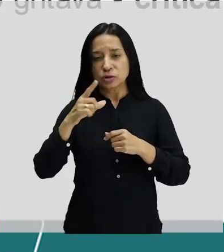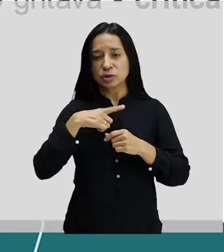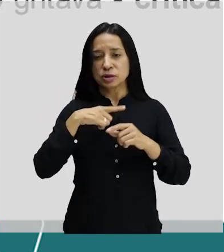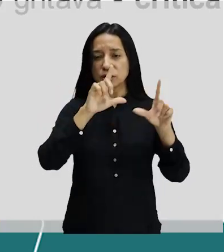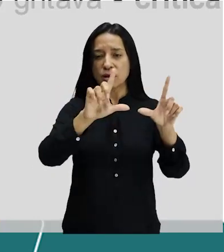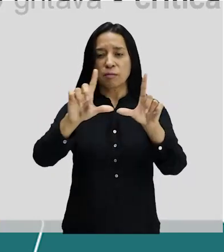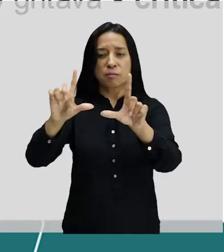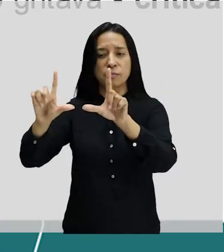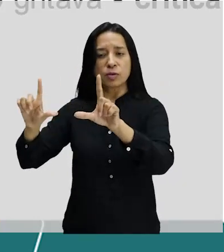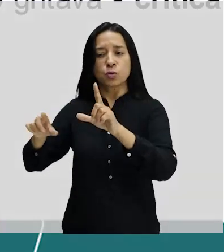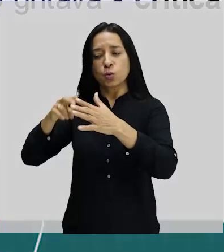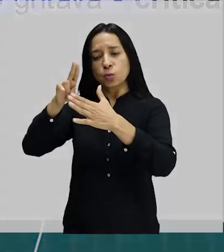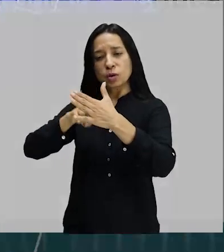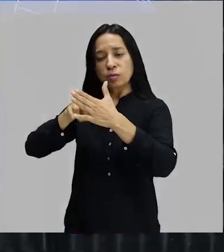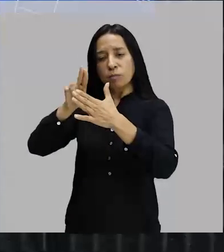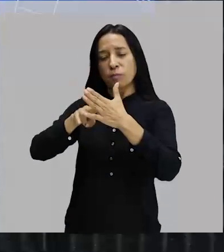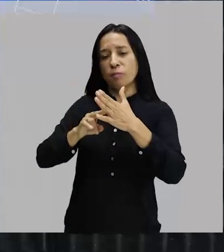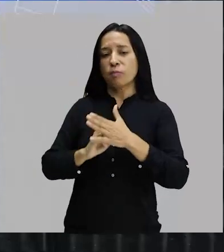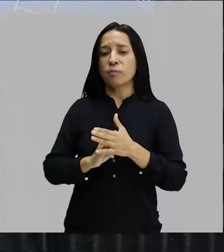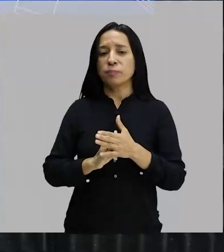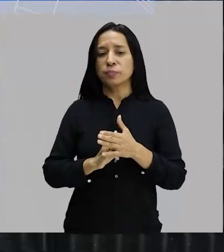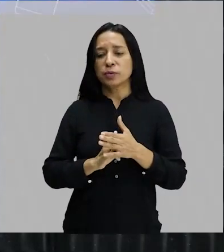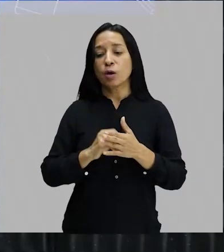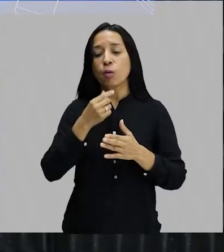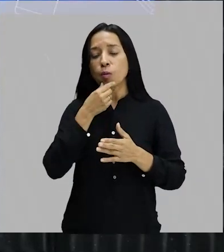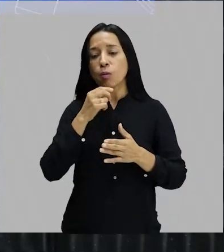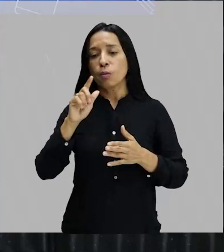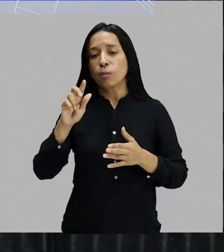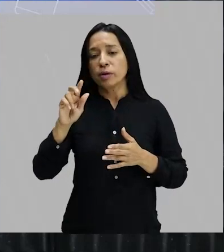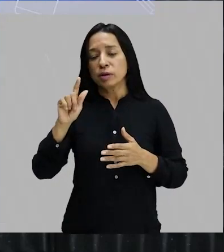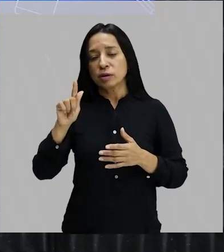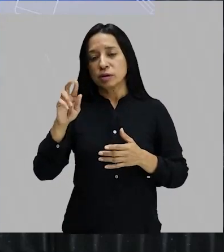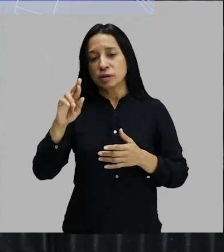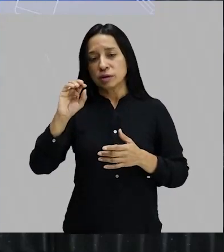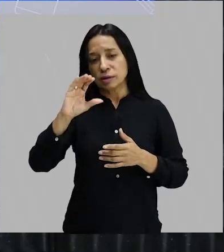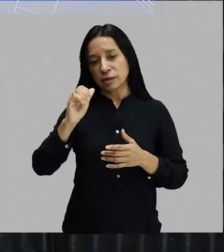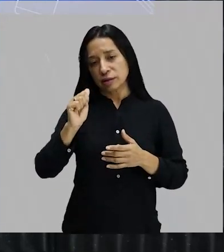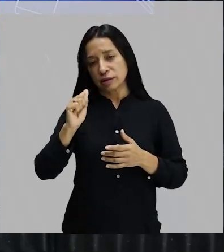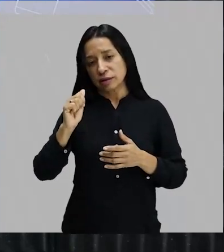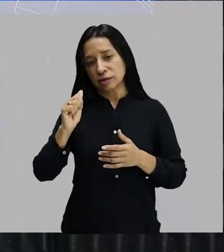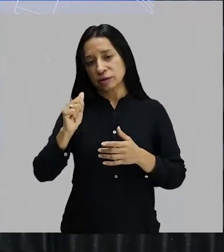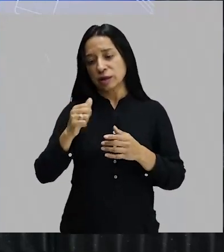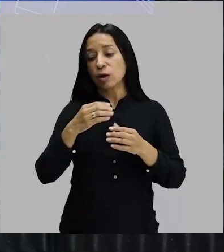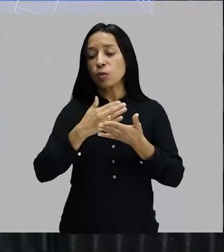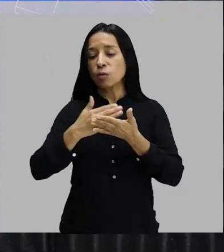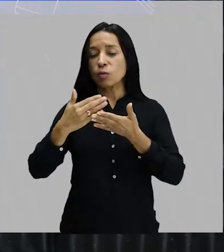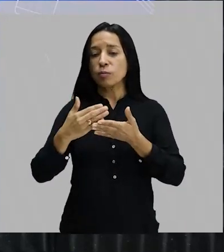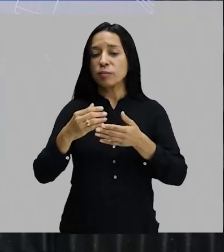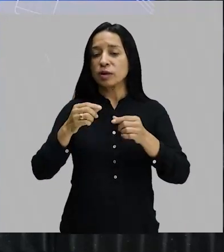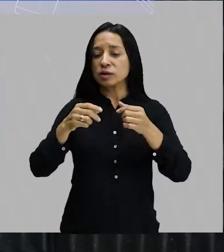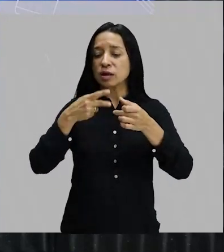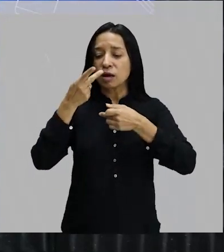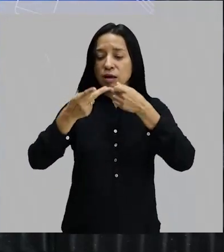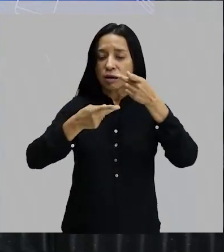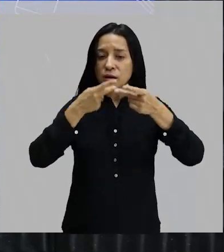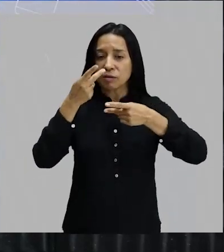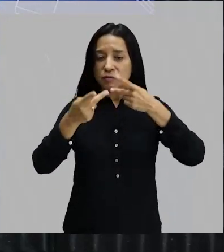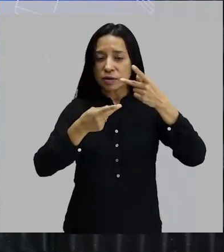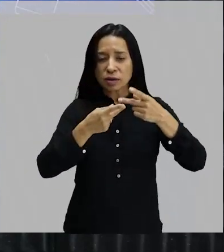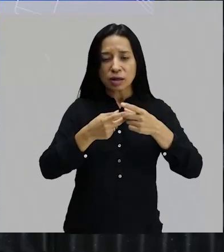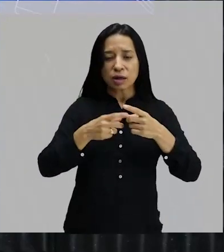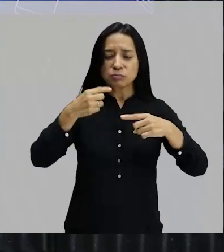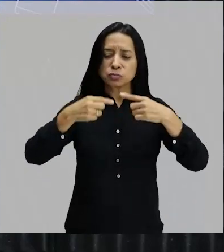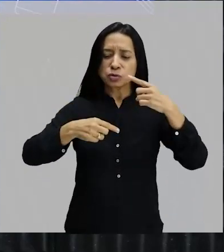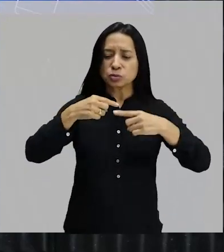e escultura espalhada, Graça Aranha começa a falar sobre a emoção estética da Semana de Arte Moderna, muitas vezes o discurso dele parecia que ia